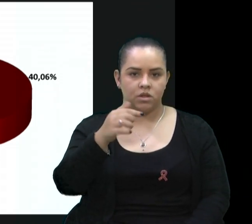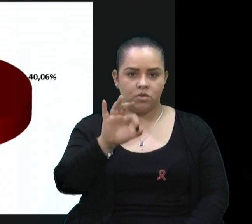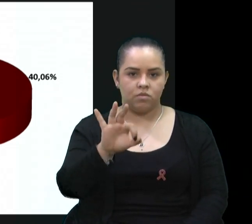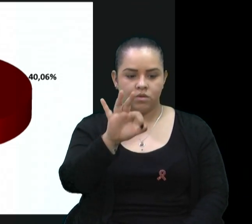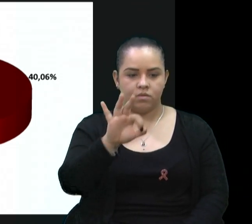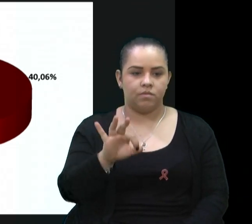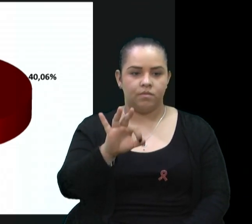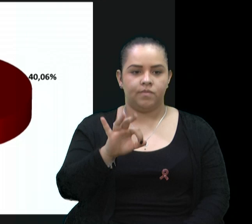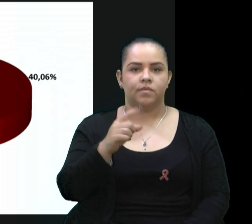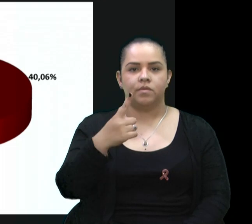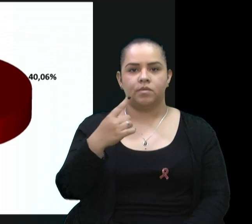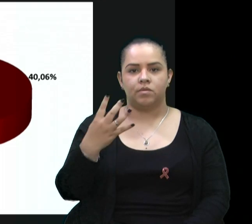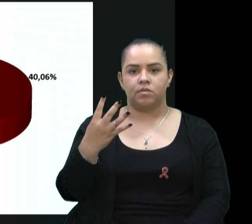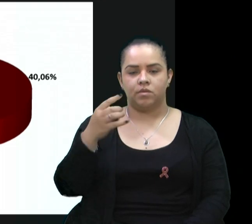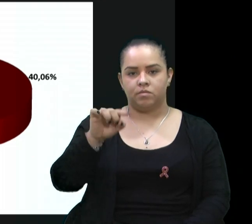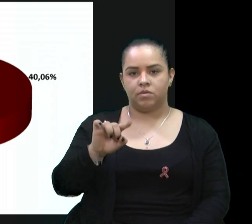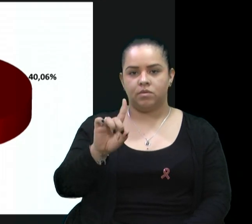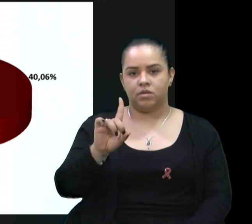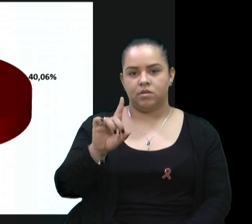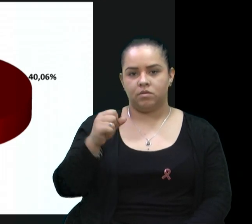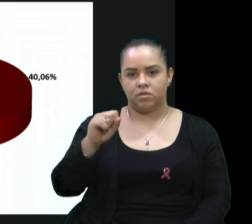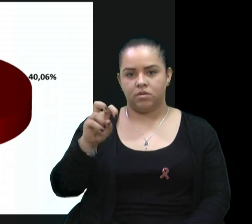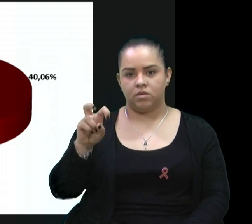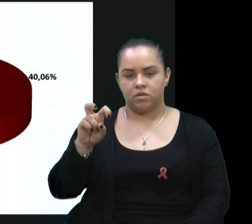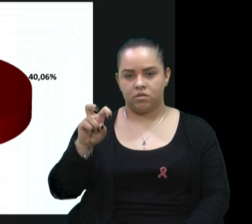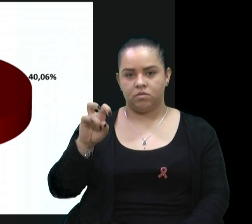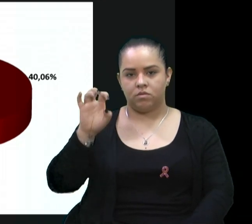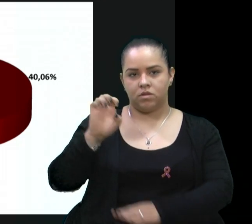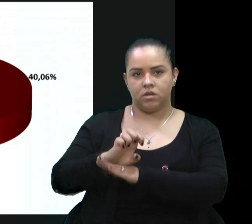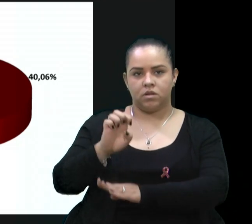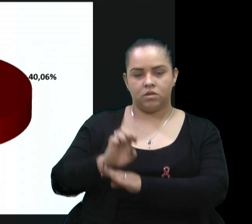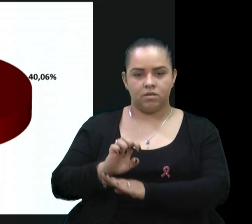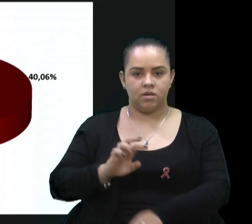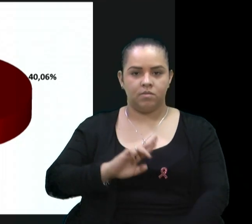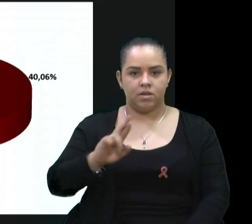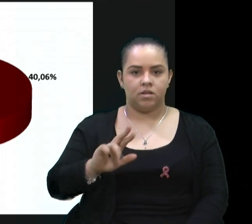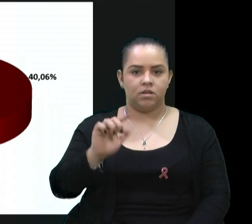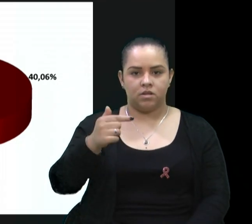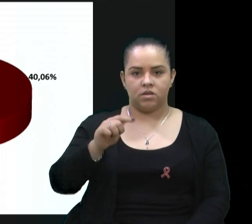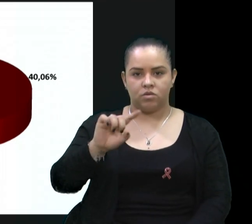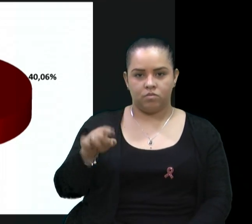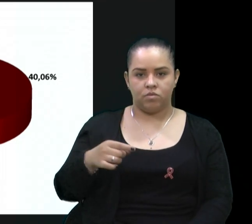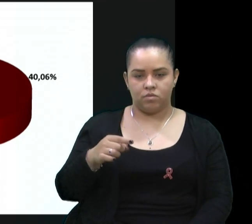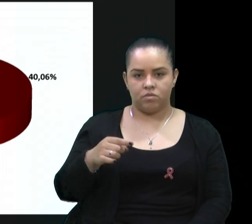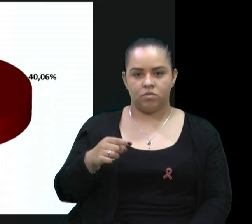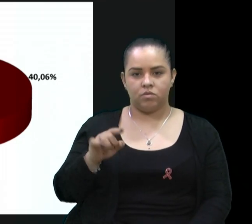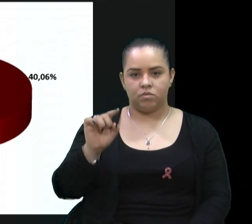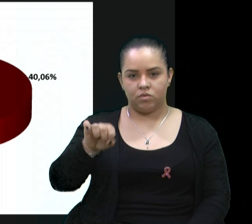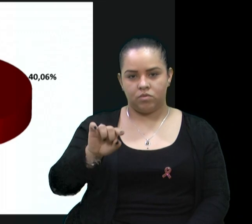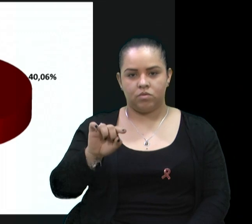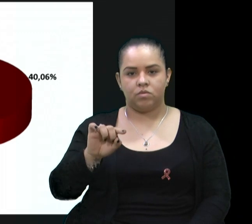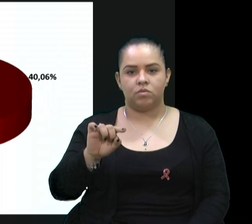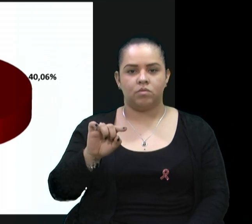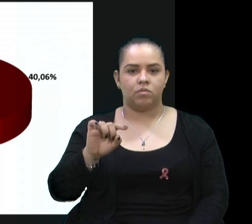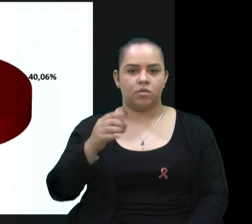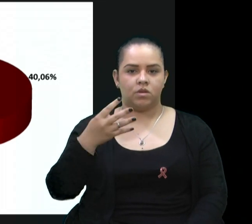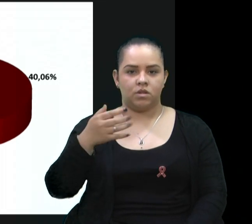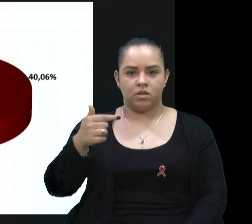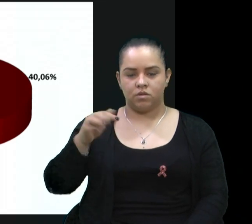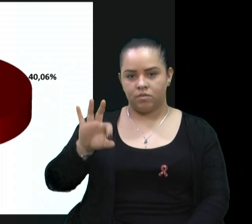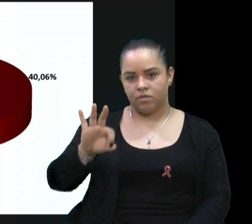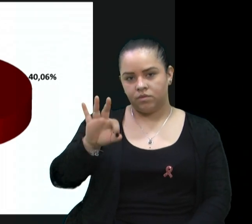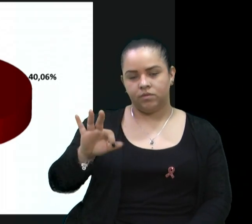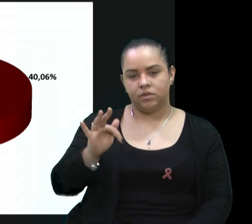14.185,00, estado, representa 7,47%, e o federal